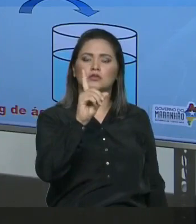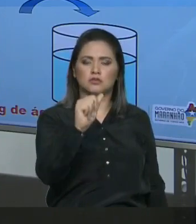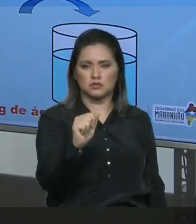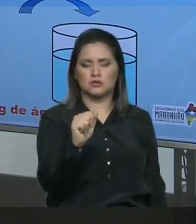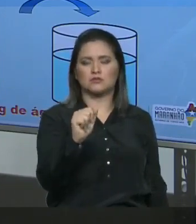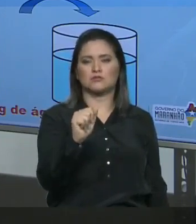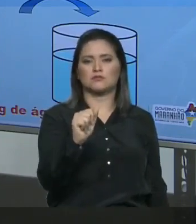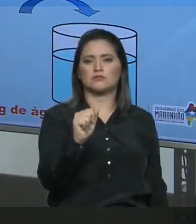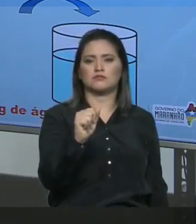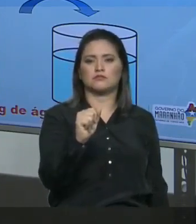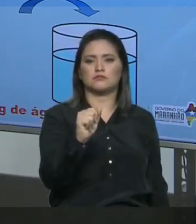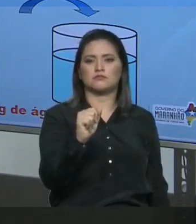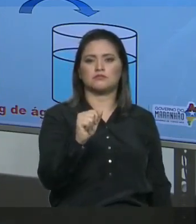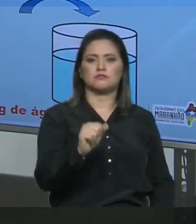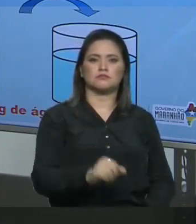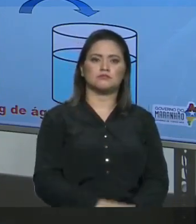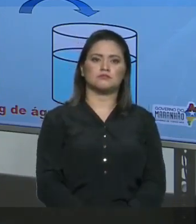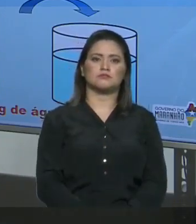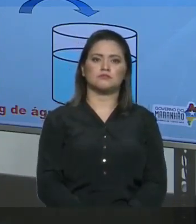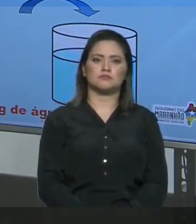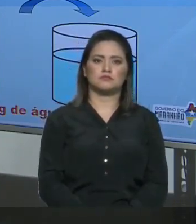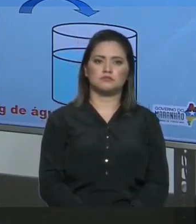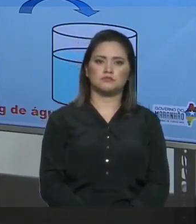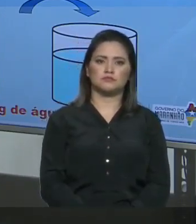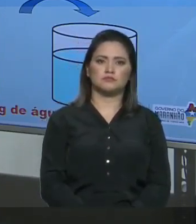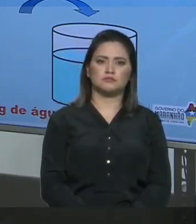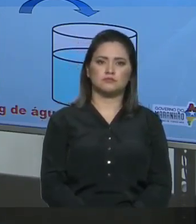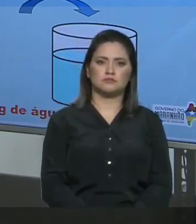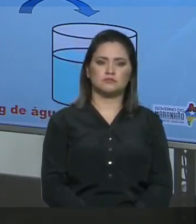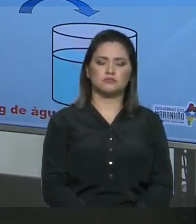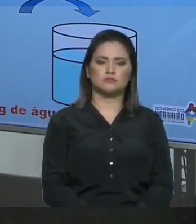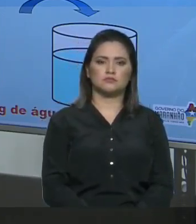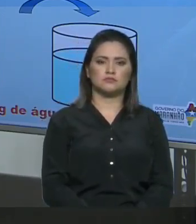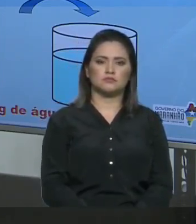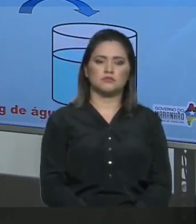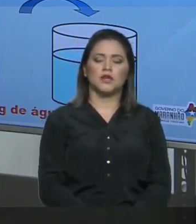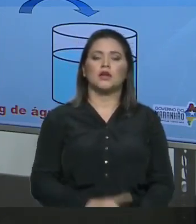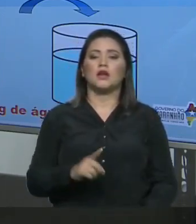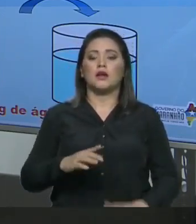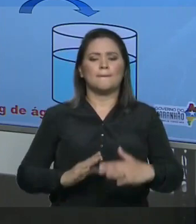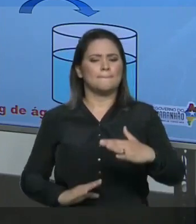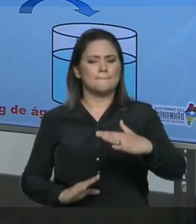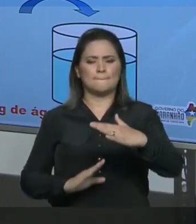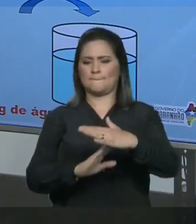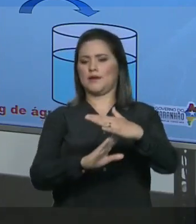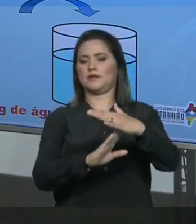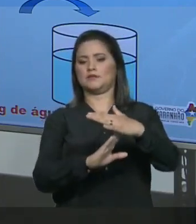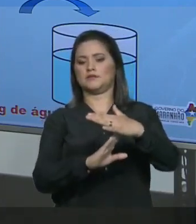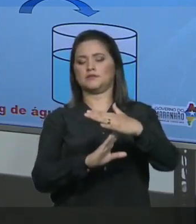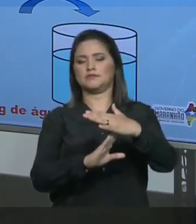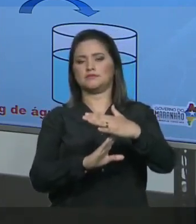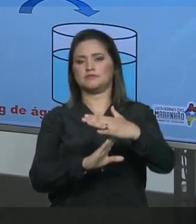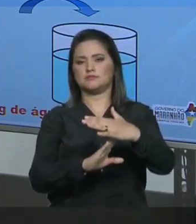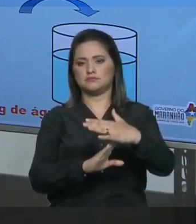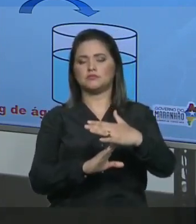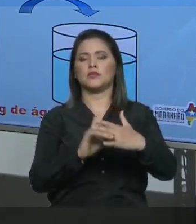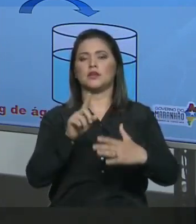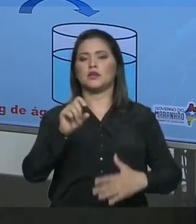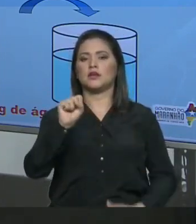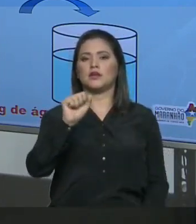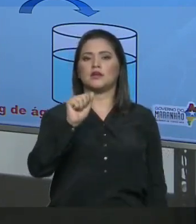soluto No limite Ou seja Exatamente igual A máxima quantidade Permitida A solução É classificada Como